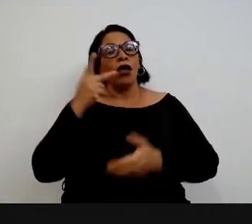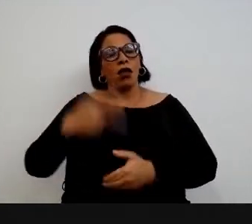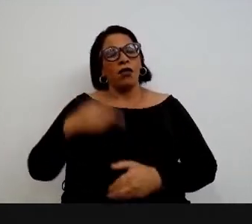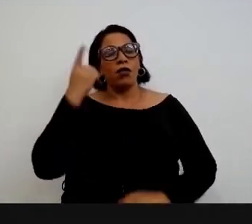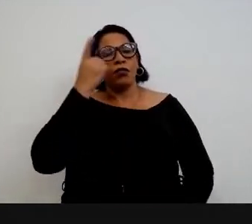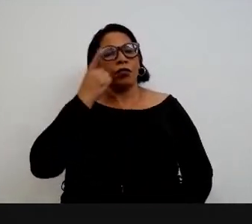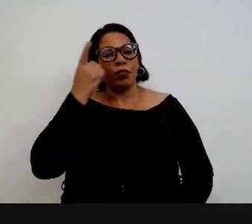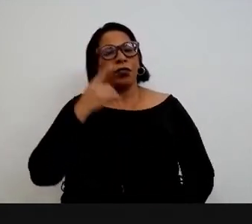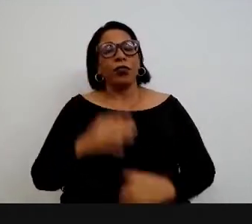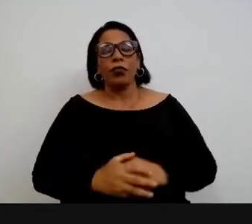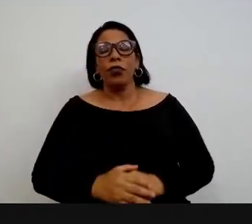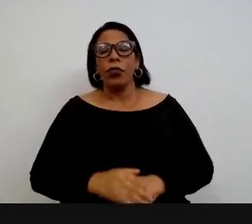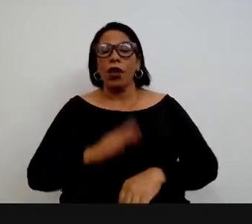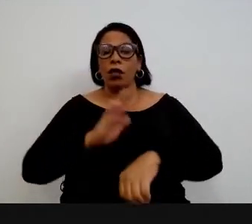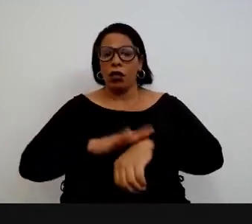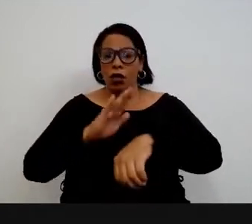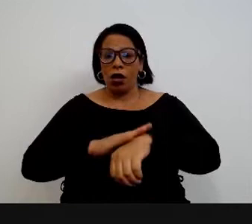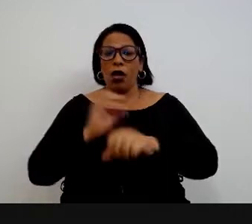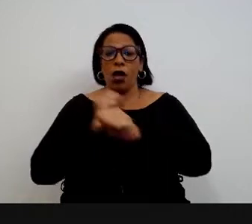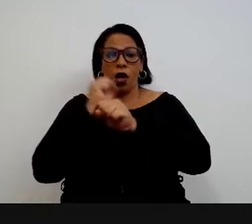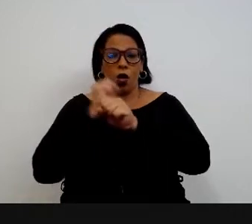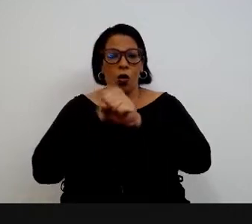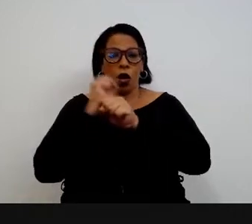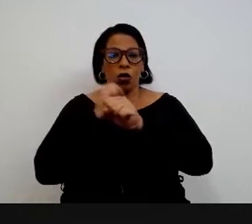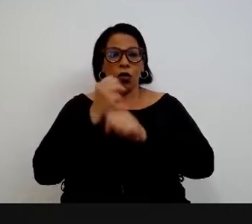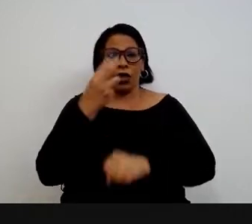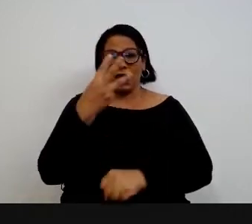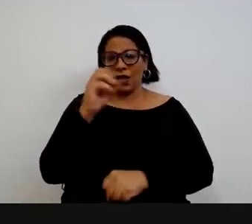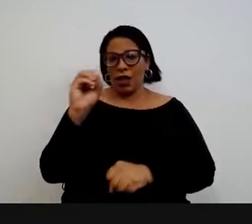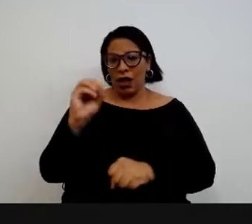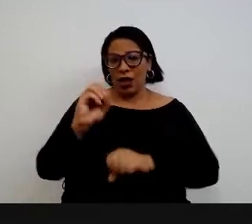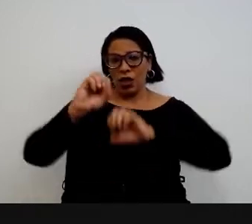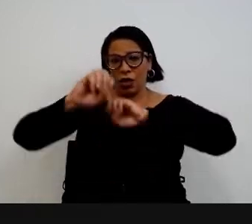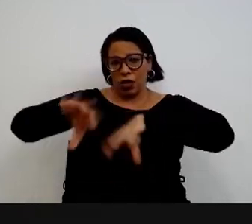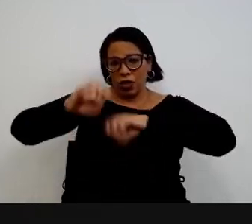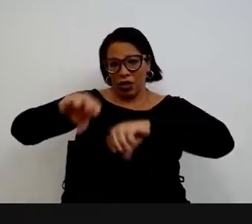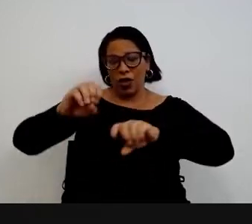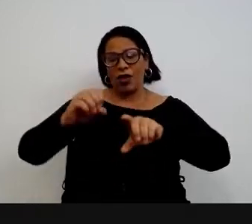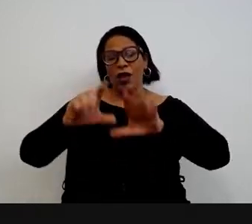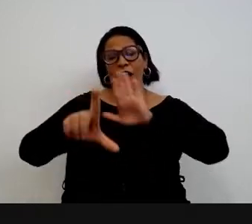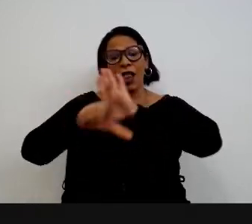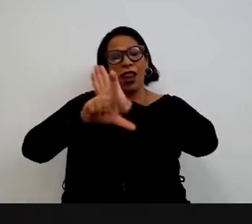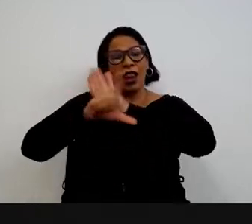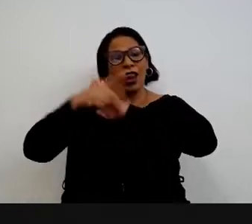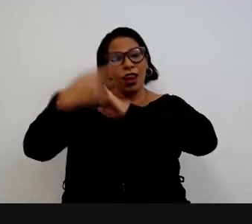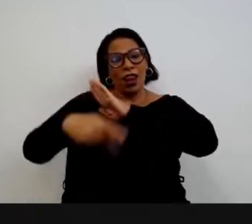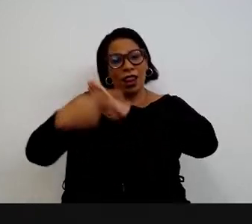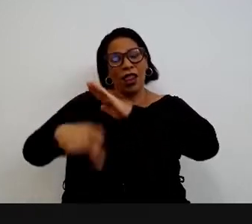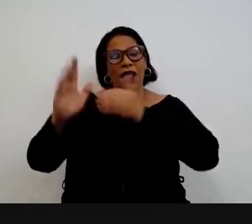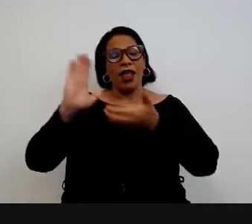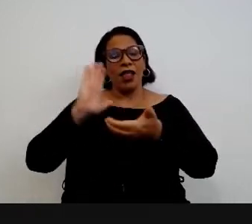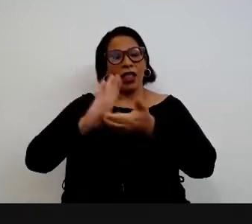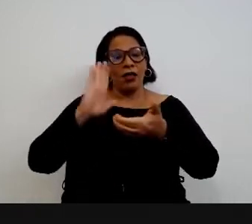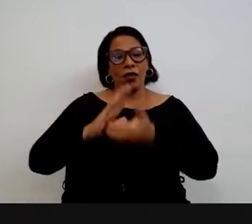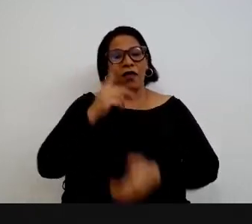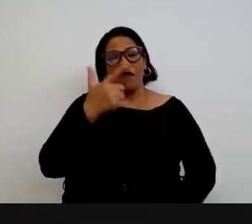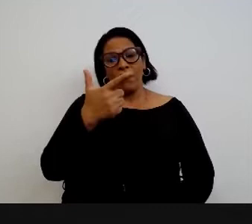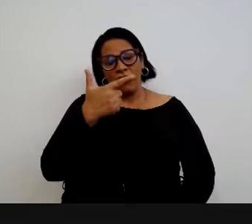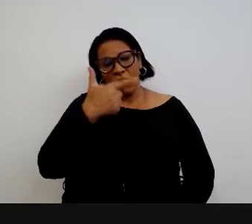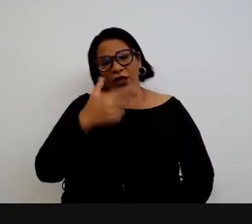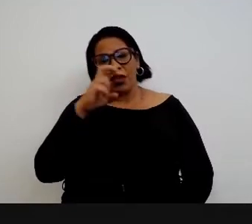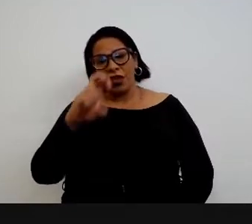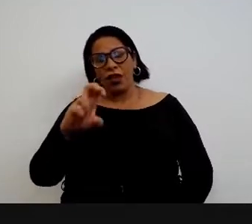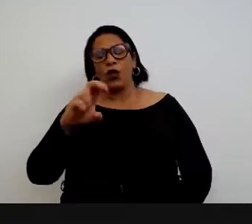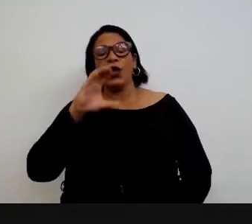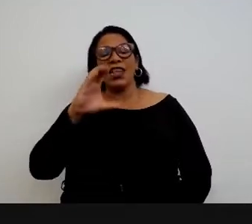Deputados. Neste ano em que celebramos os 30 anos da educação legislativa no Brasil e os 25 anos